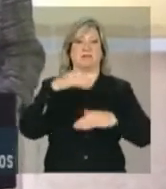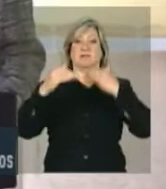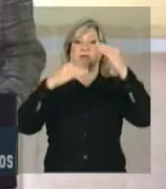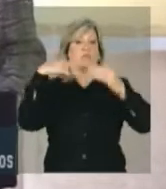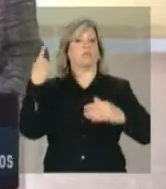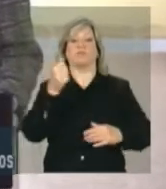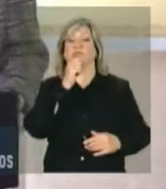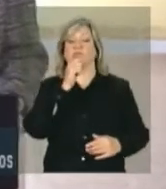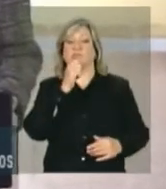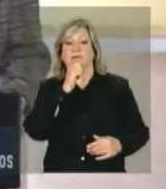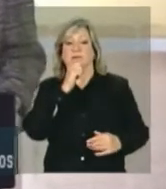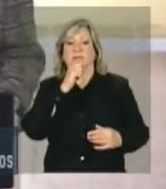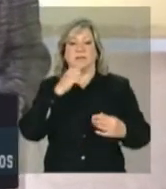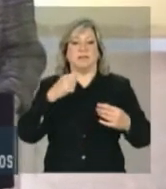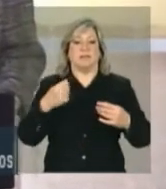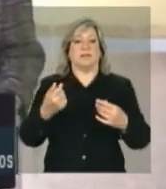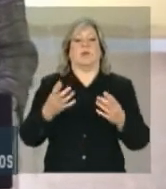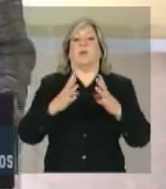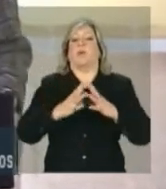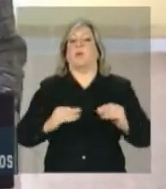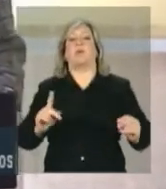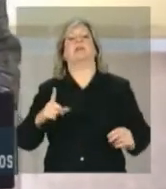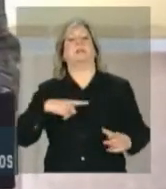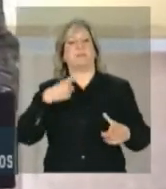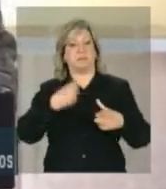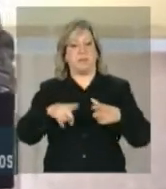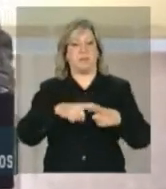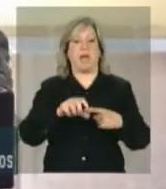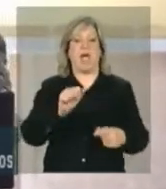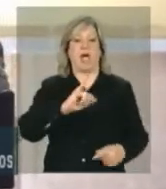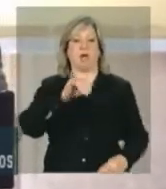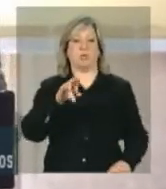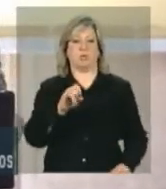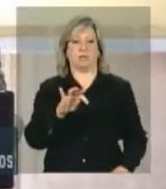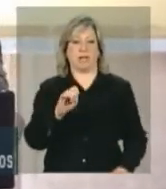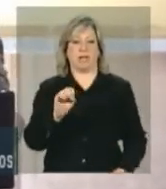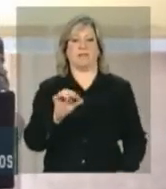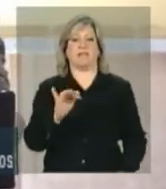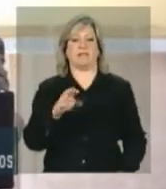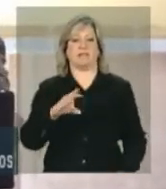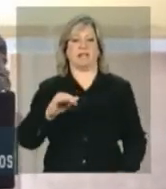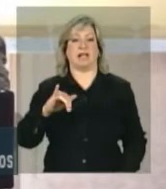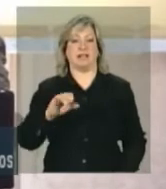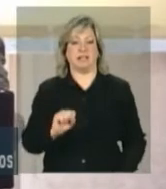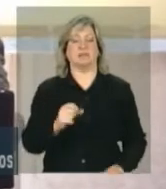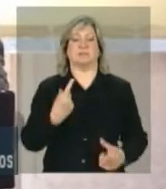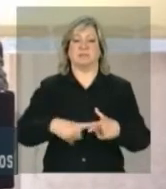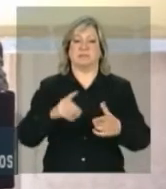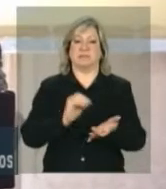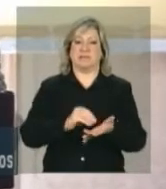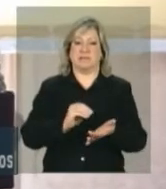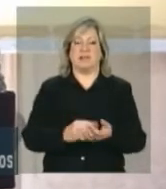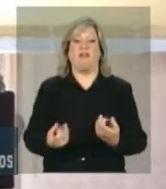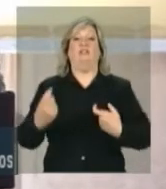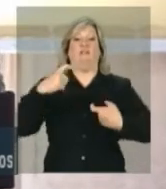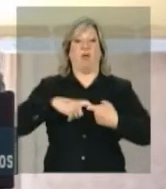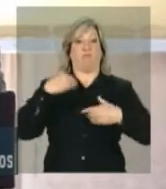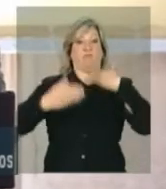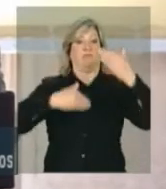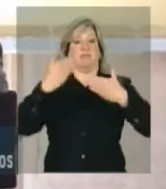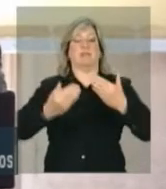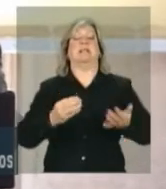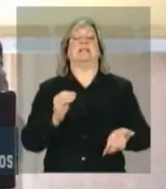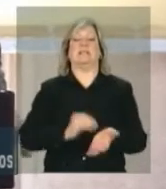equilíbrio entre ajustes fiscais apropriados e estímulos necessários para retomar o crescimento de maneira